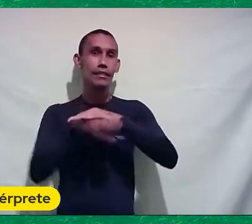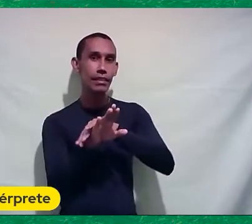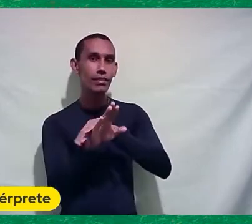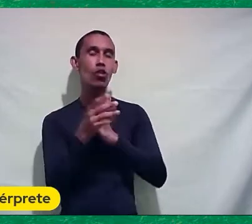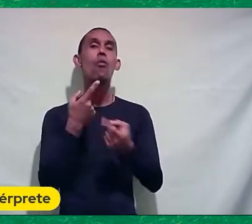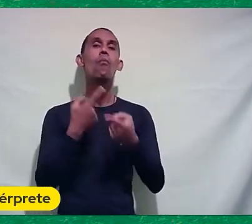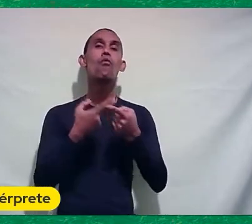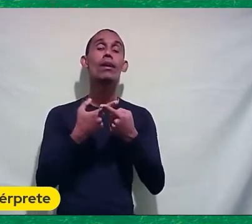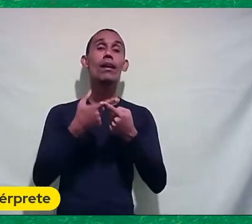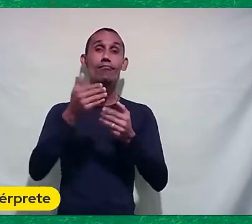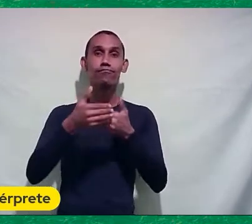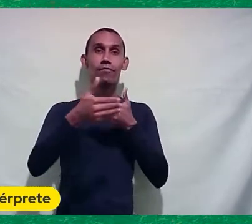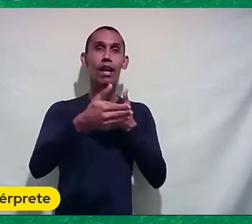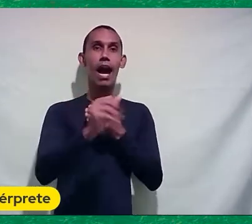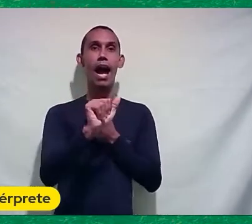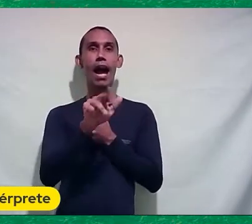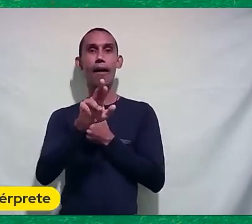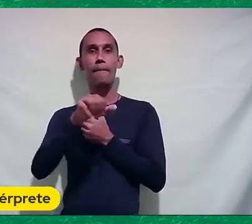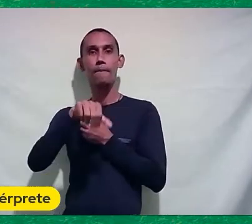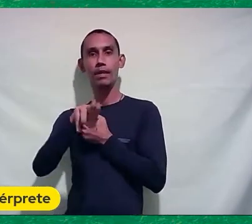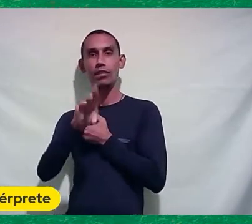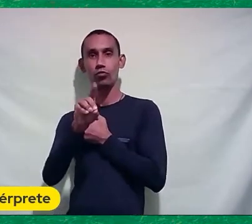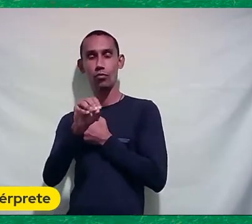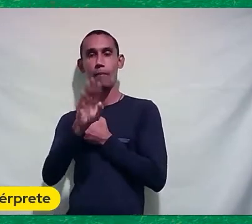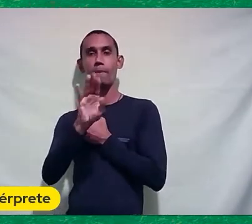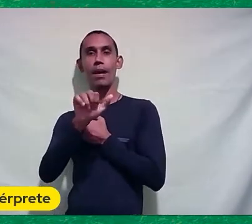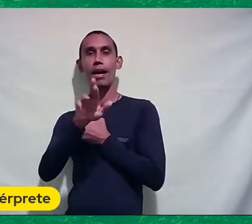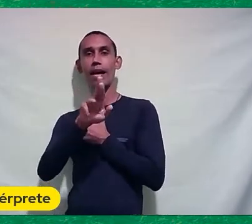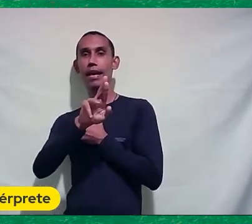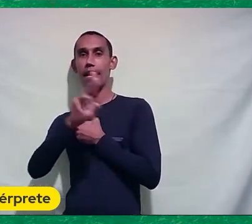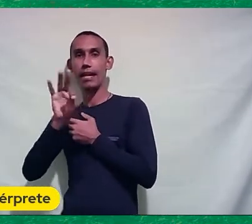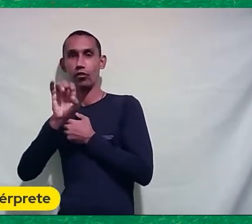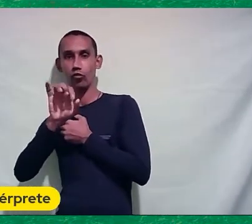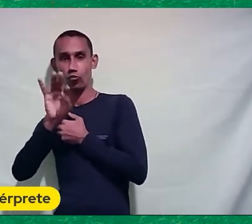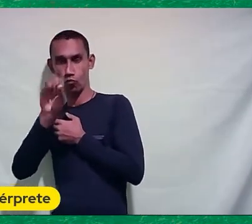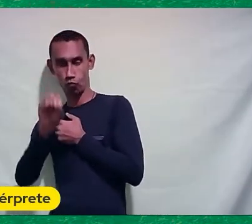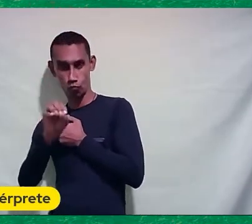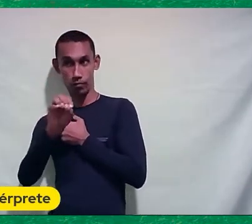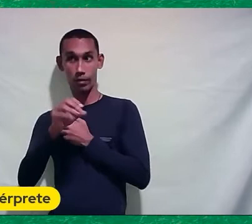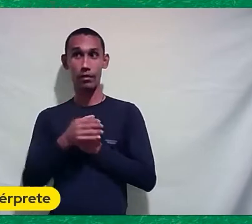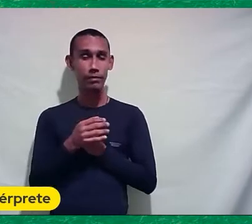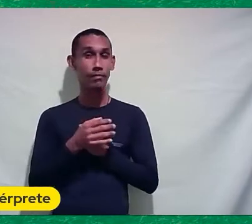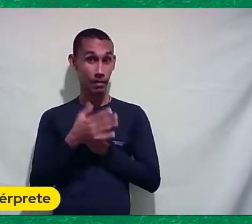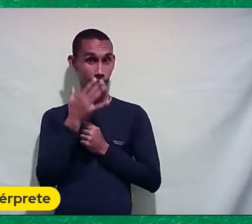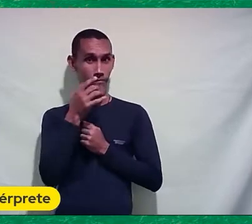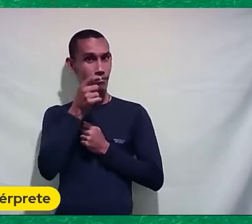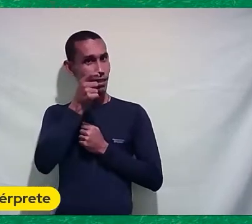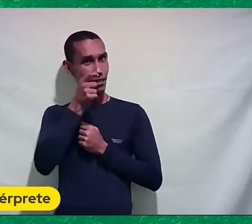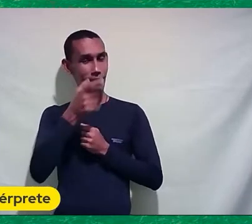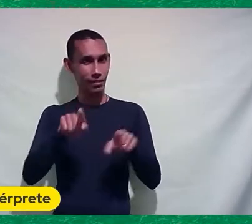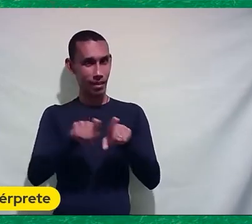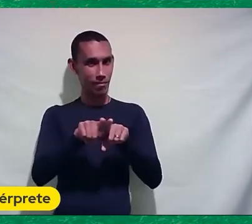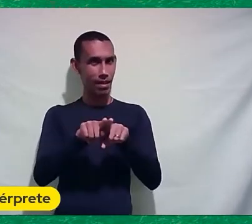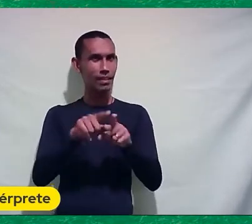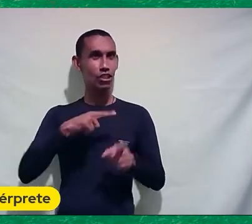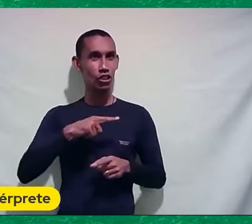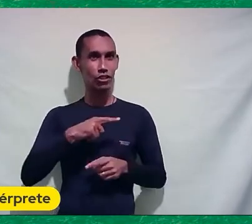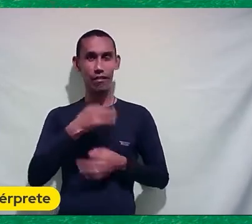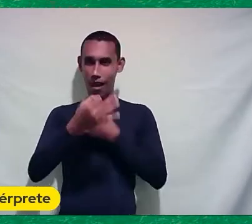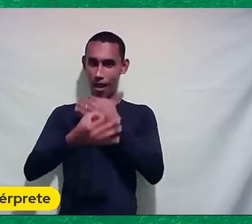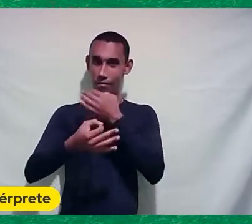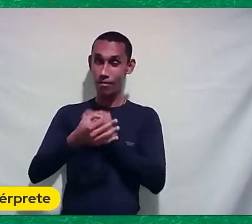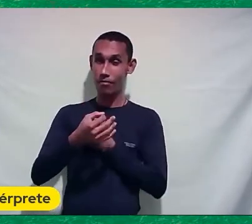Através do Armando Barreto Que era o fotógrafo Junto com o Farca Interessante Você tinha uma narração